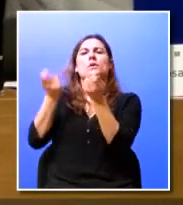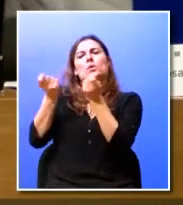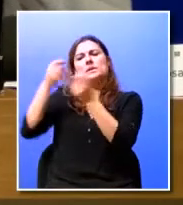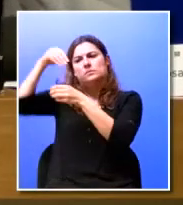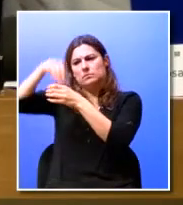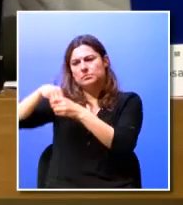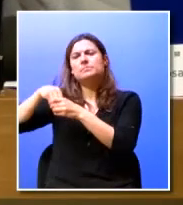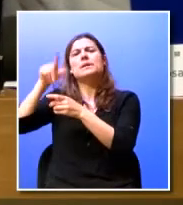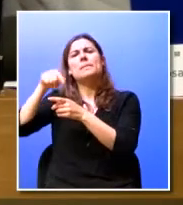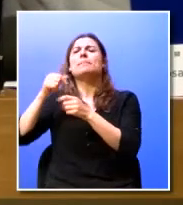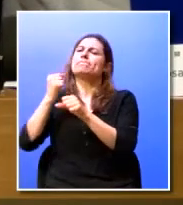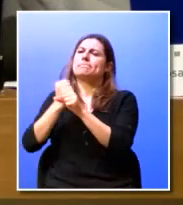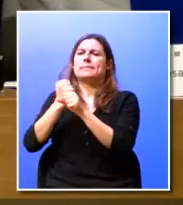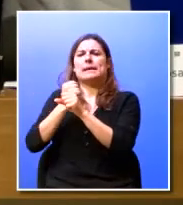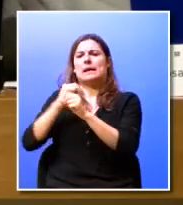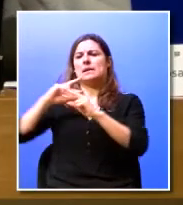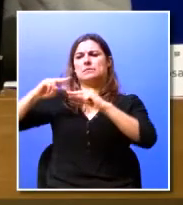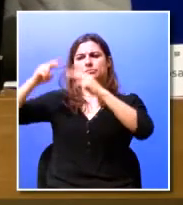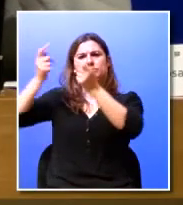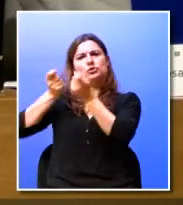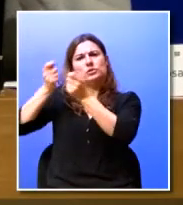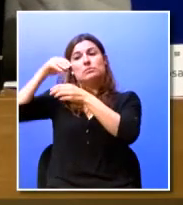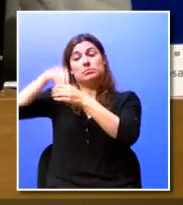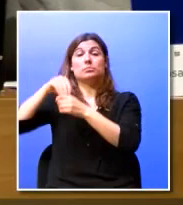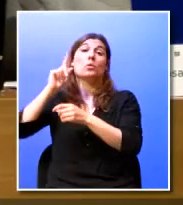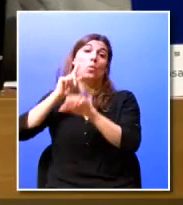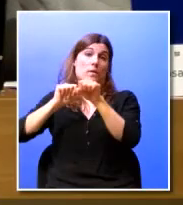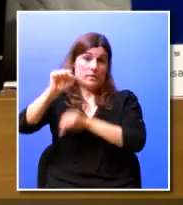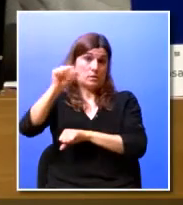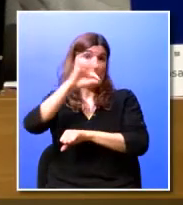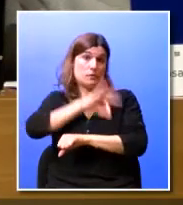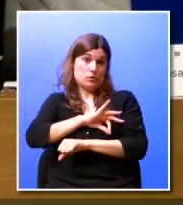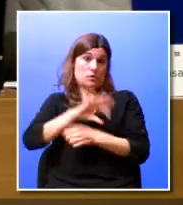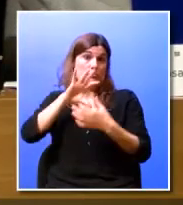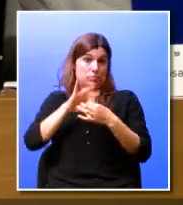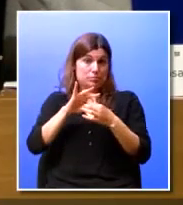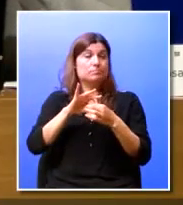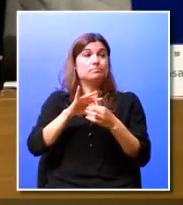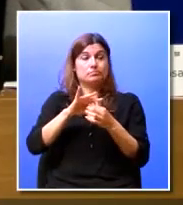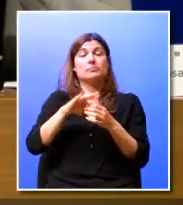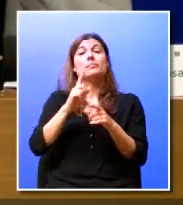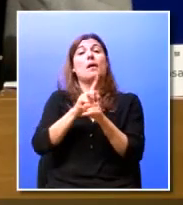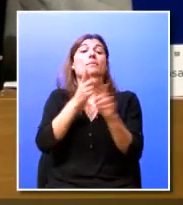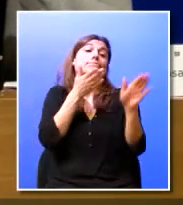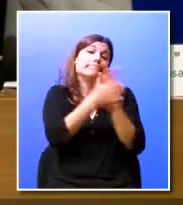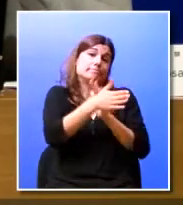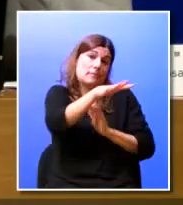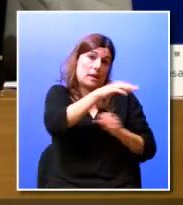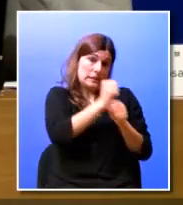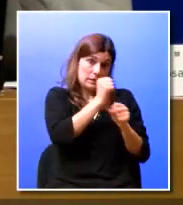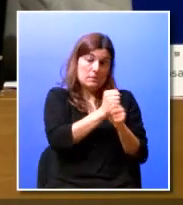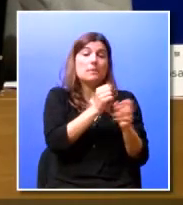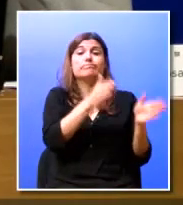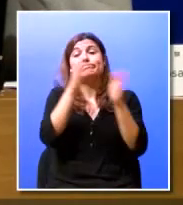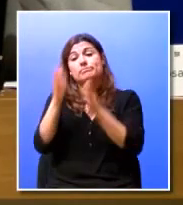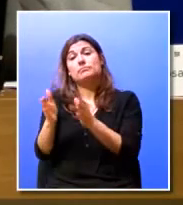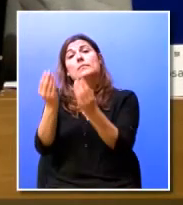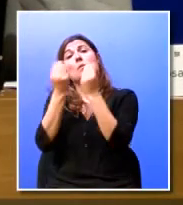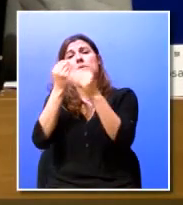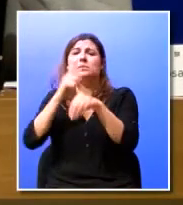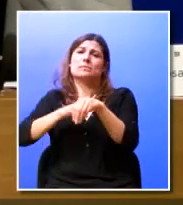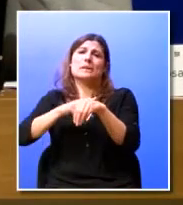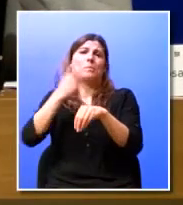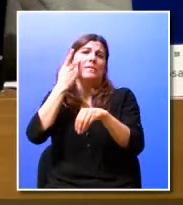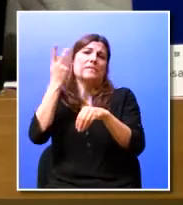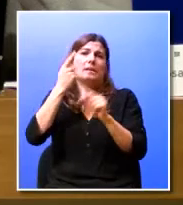gestão de carreira relevantes para a qualificação profissional a adquirir, para a inserção no mundo do trabalho e para a formação ao longo da vida.